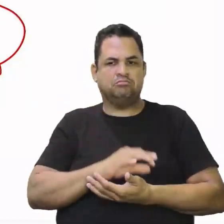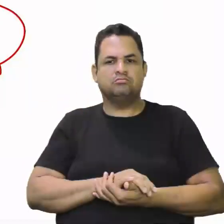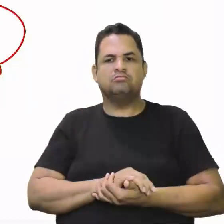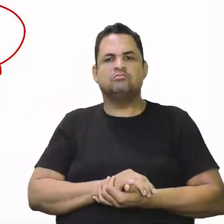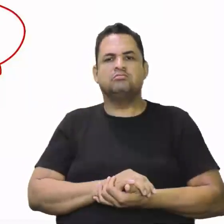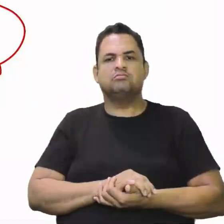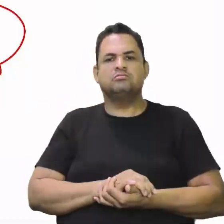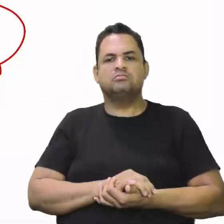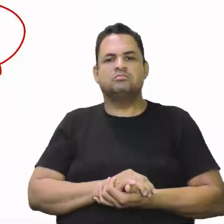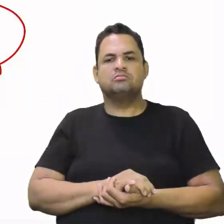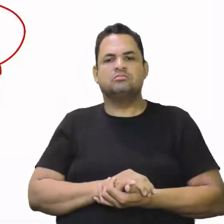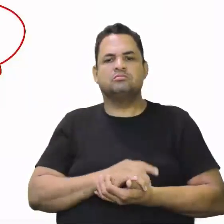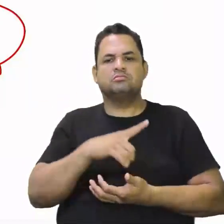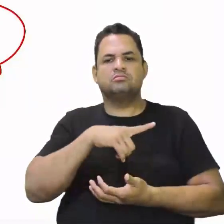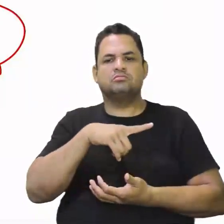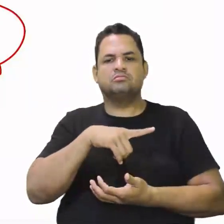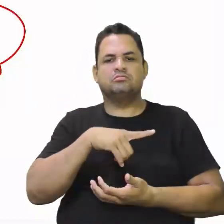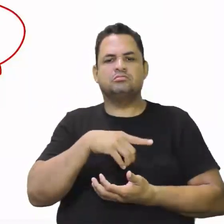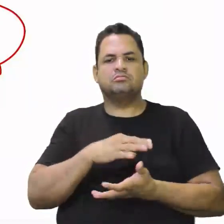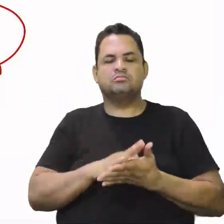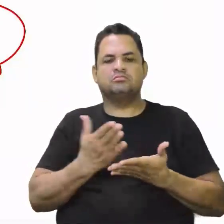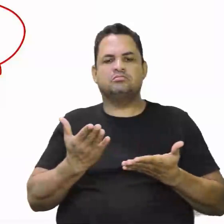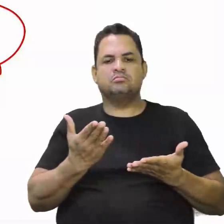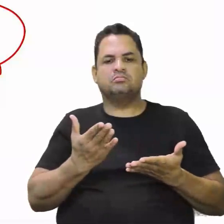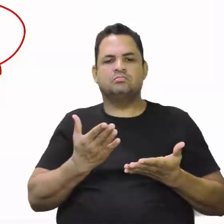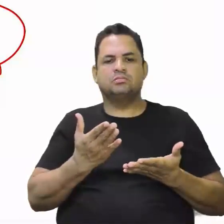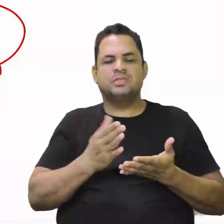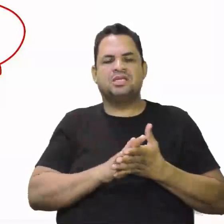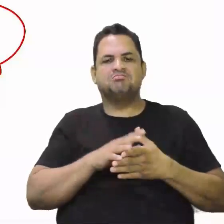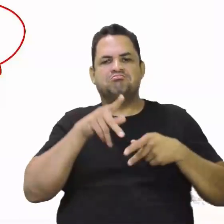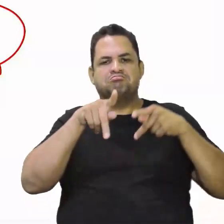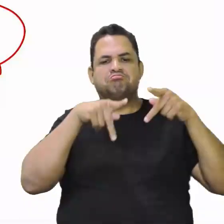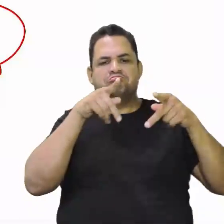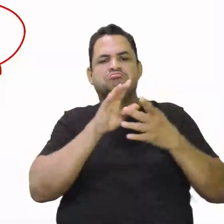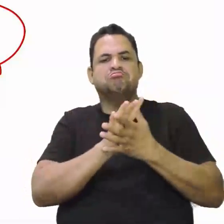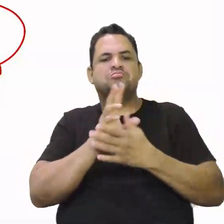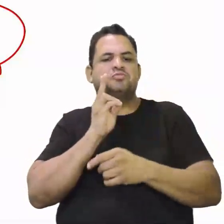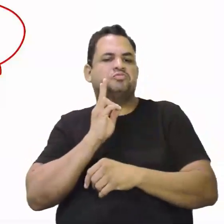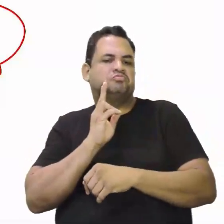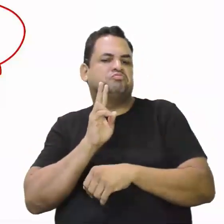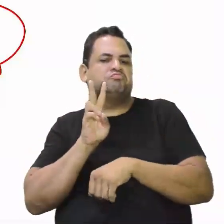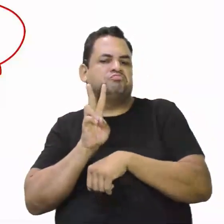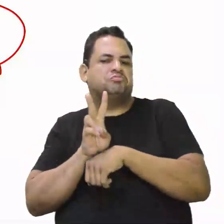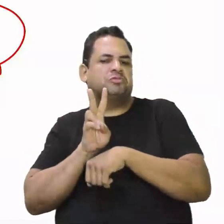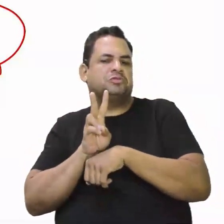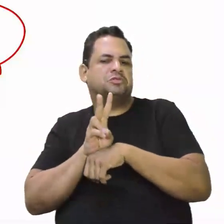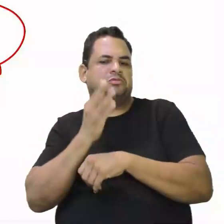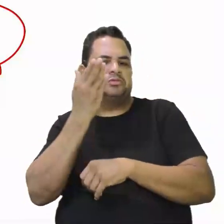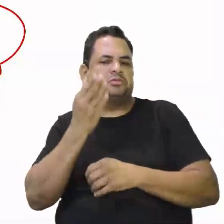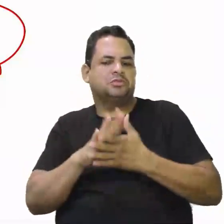boliviano, nós temos ainda muito povo que preserva essa vestimenta inca.